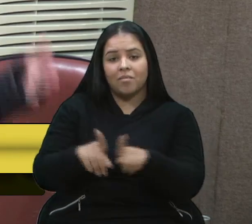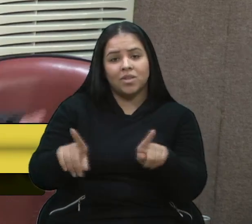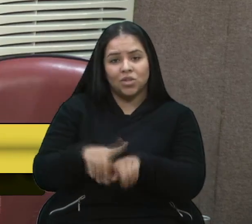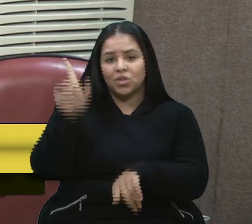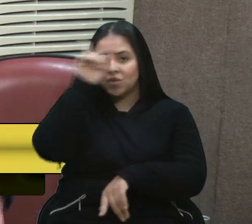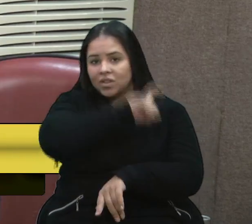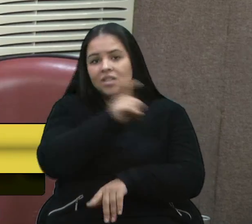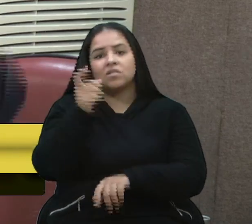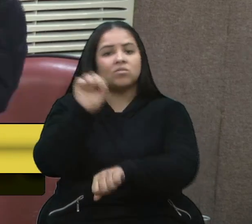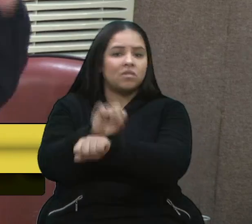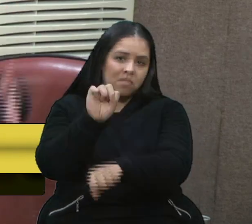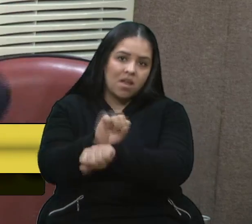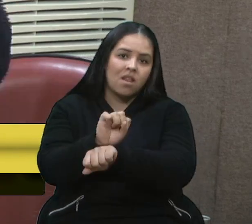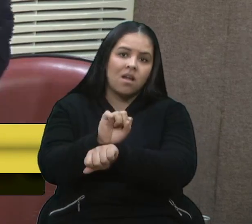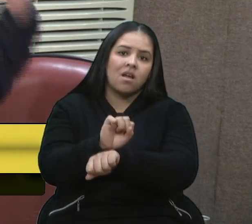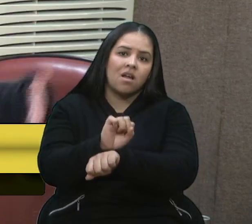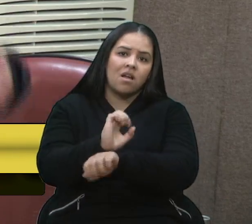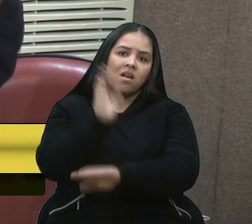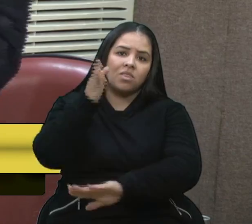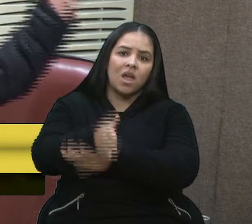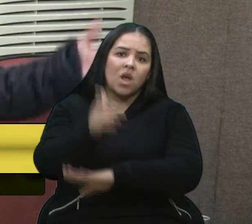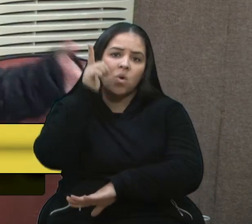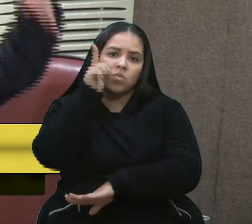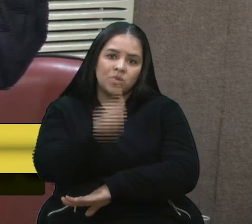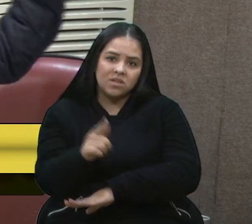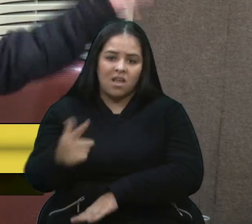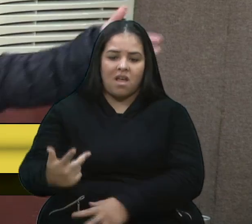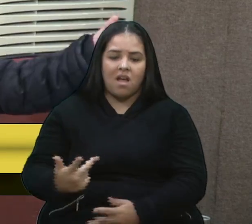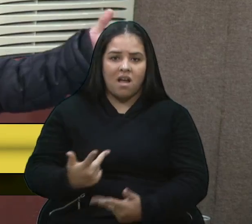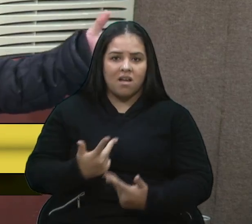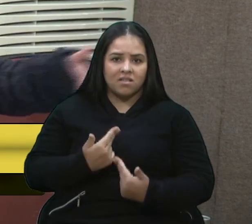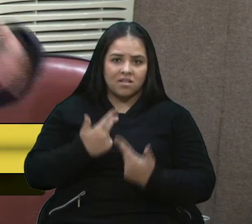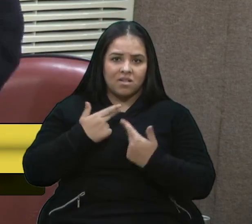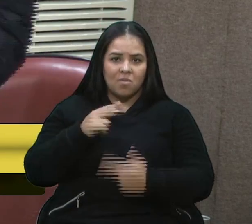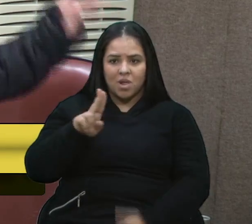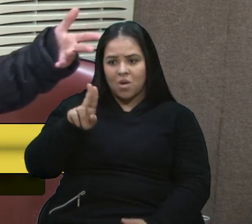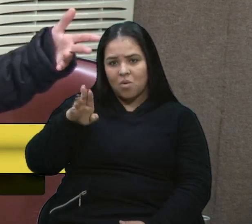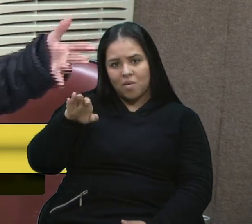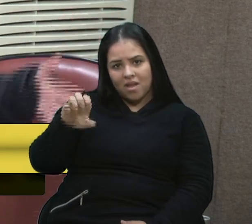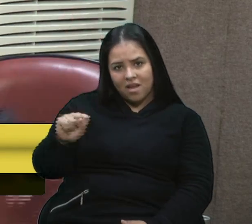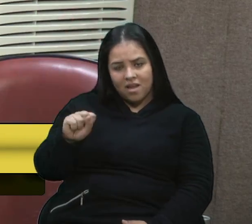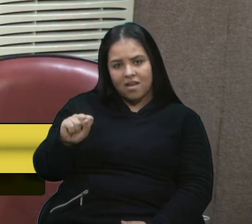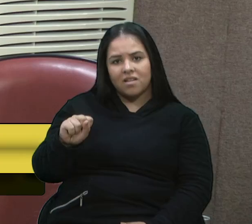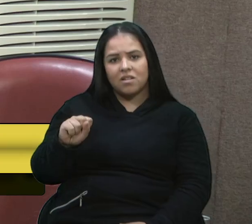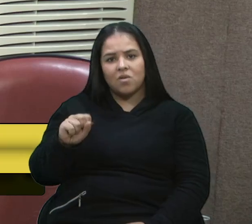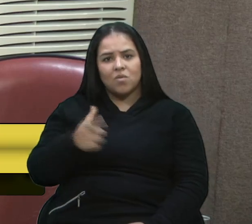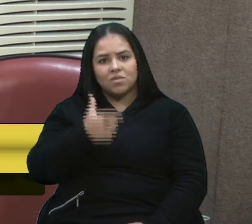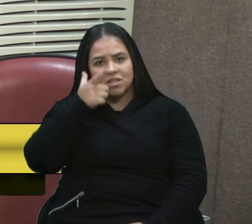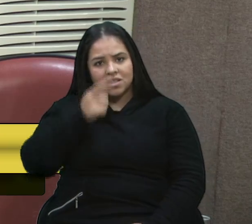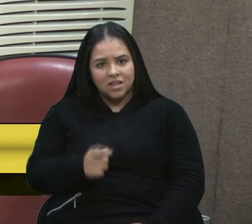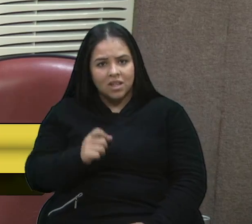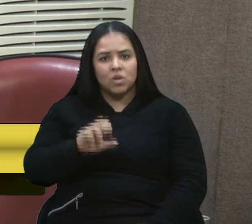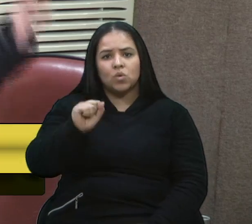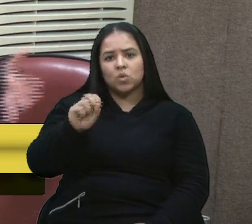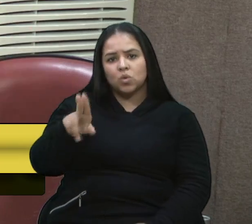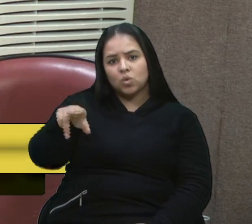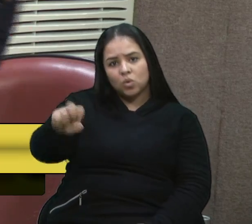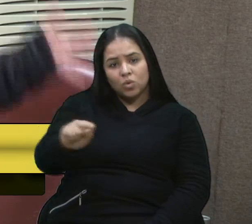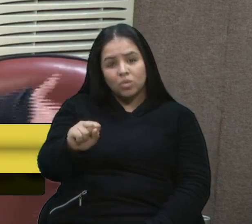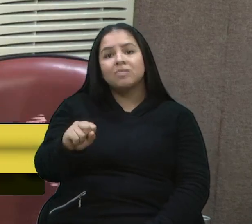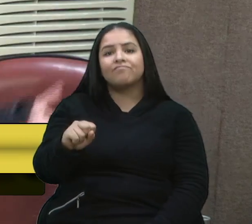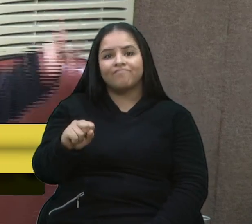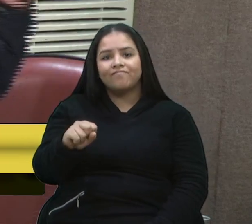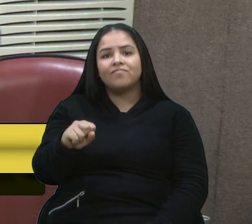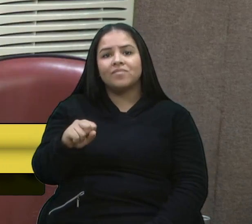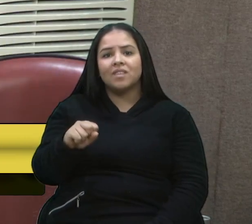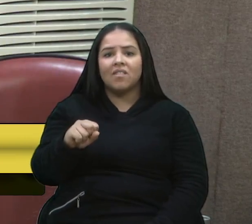de esperar até conseguir a castração pela UBS, até conseguir a castração pelo SUS, vai acabar tendo